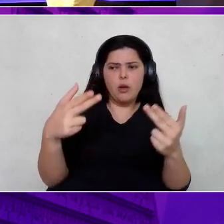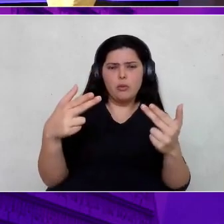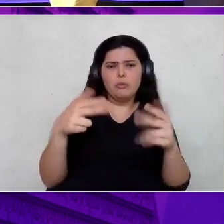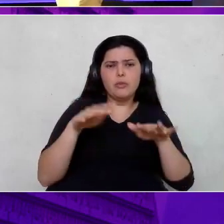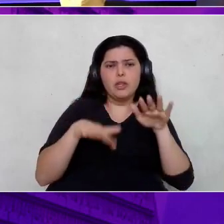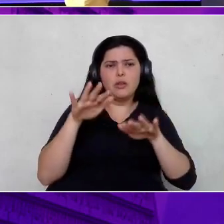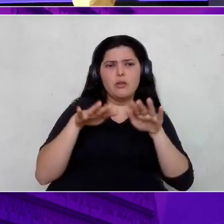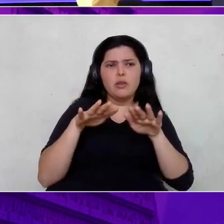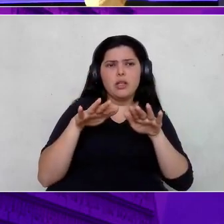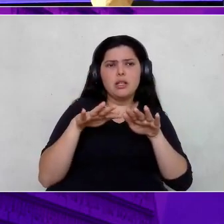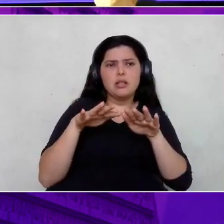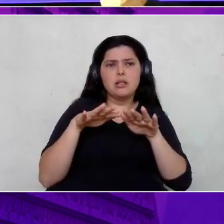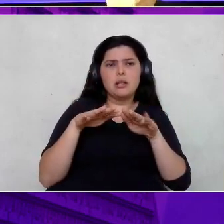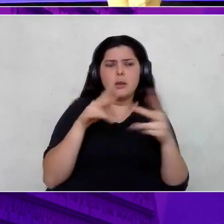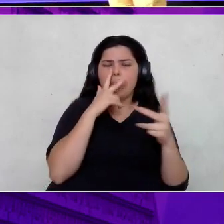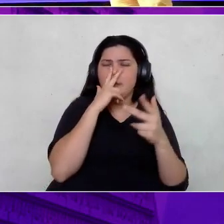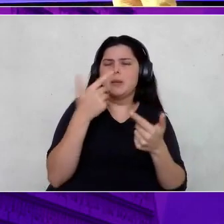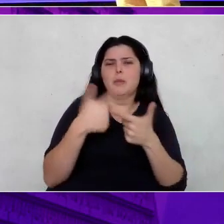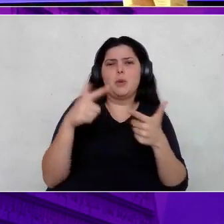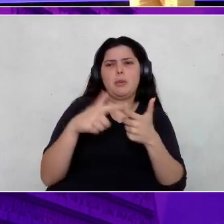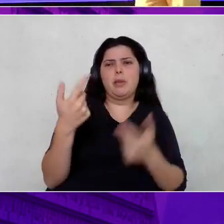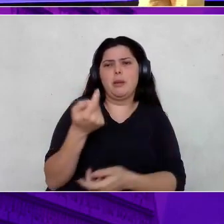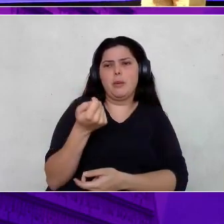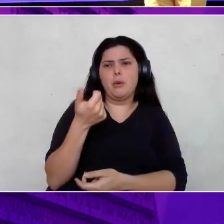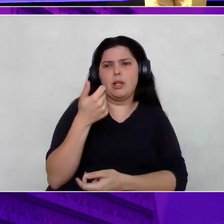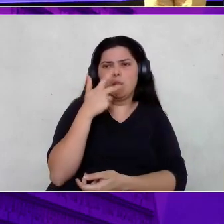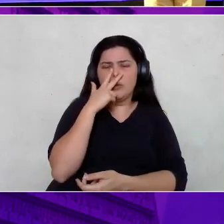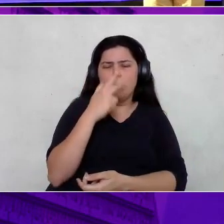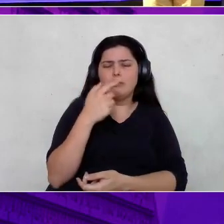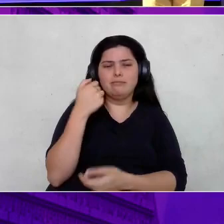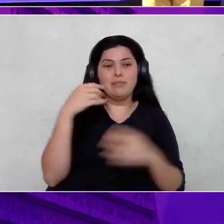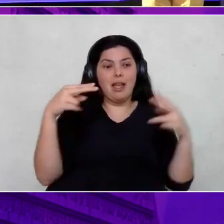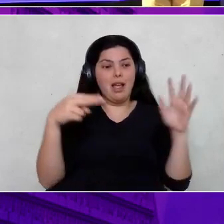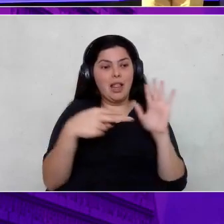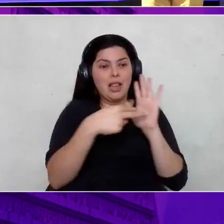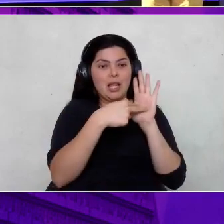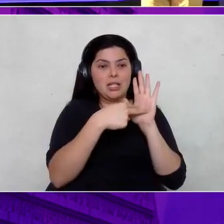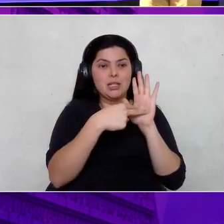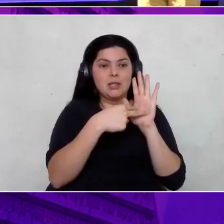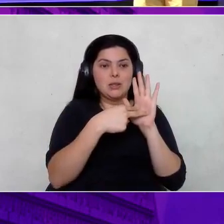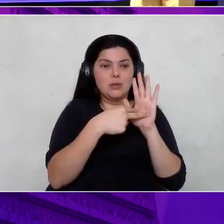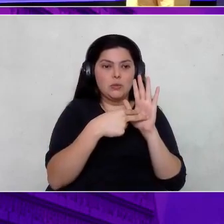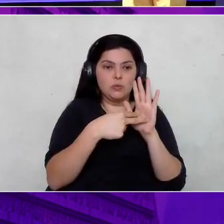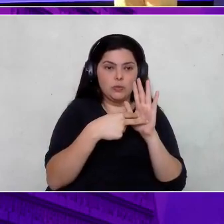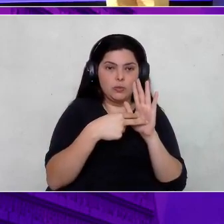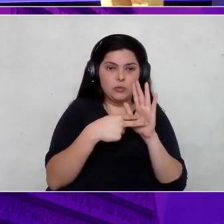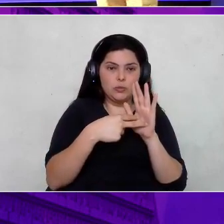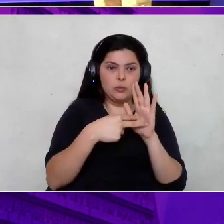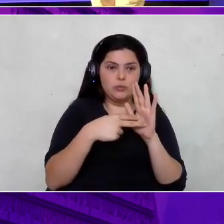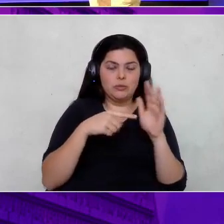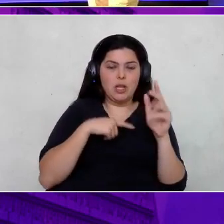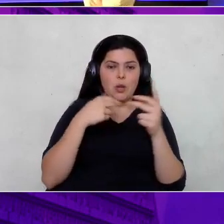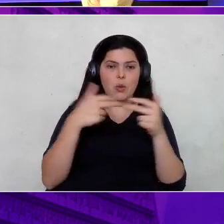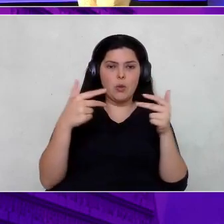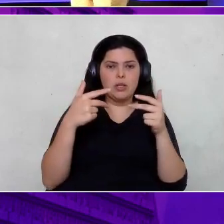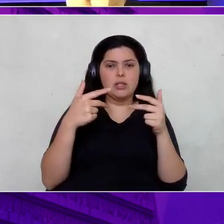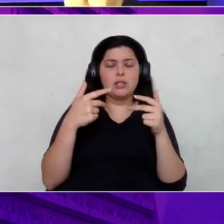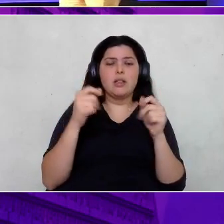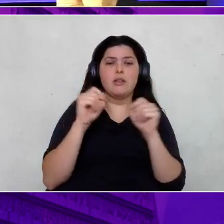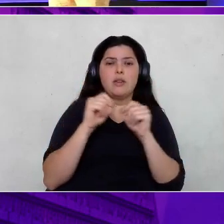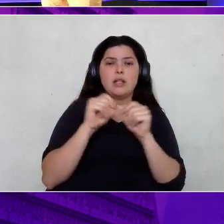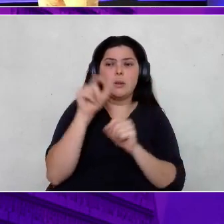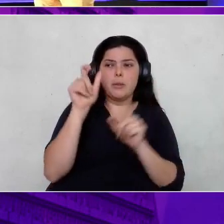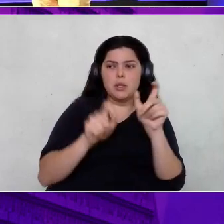passando por uma situação parecida, prestem atenção. Porque existem fatores que levam a gente a